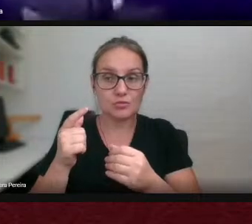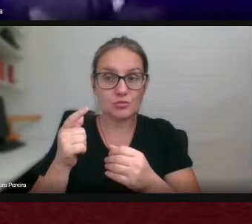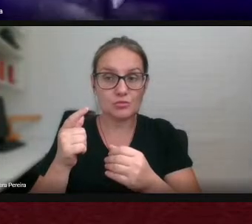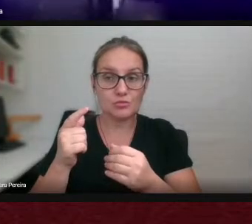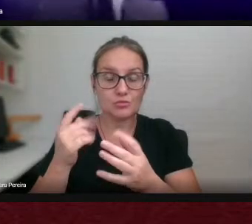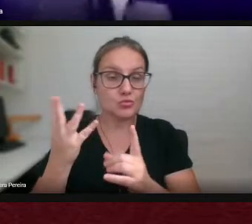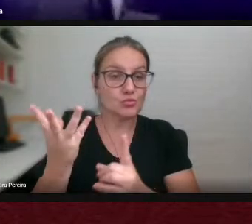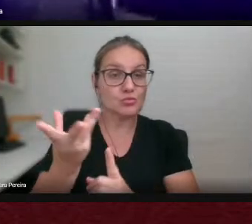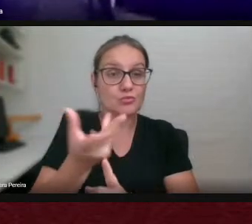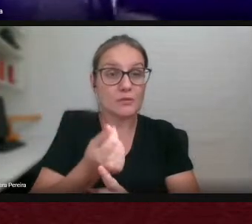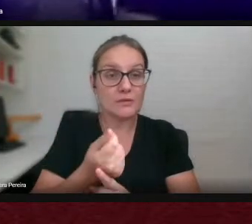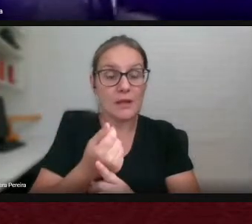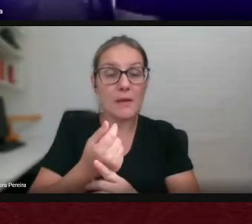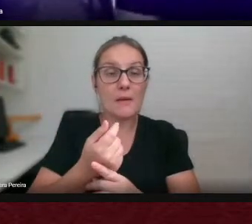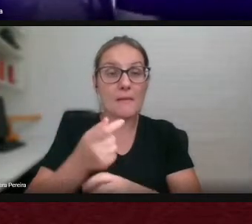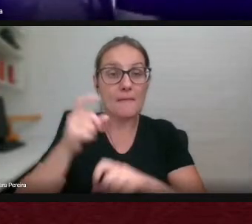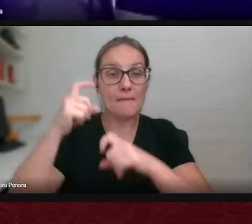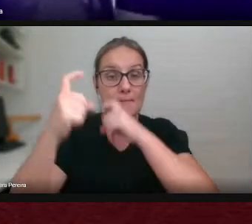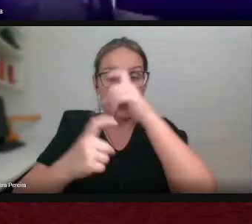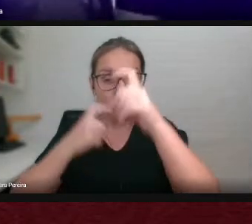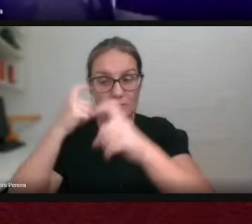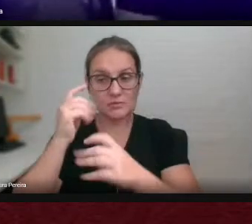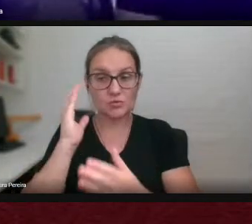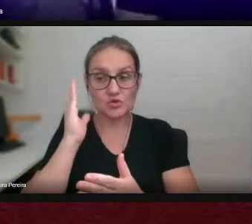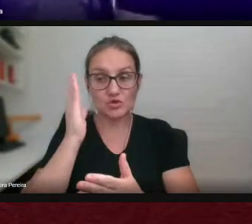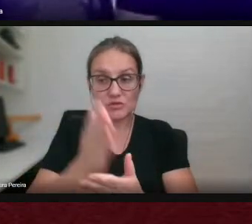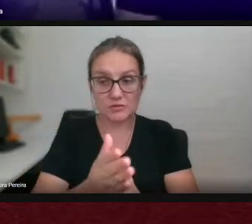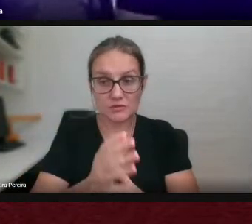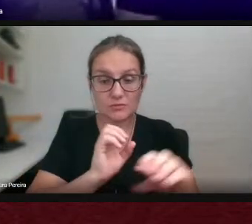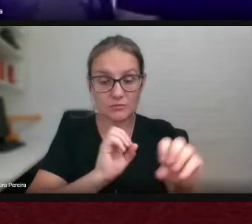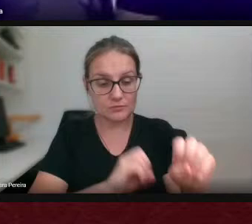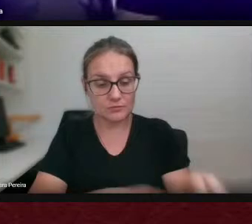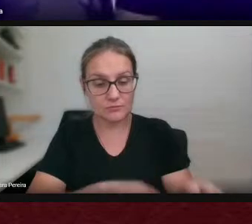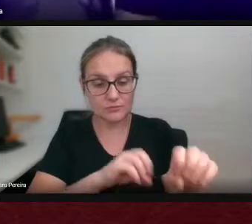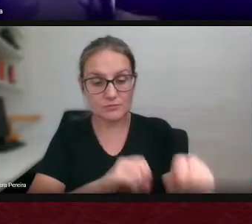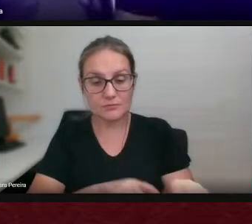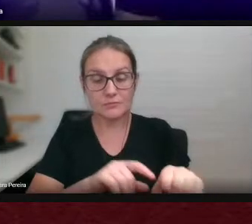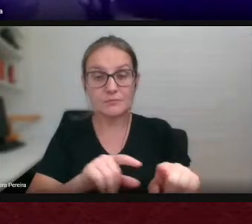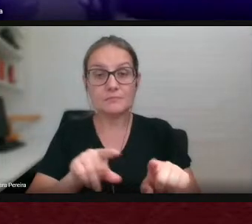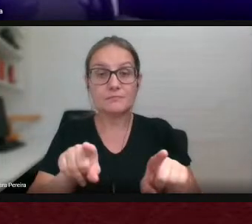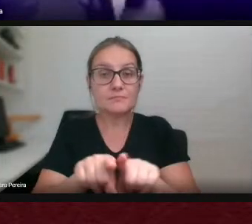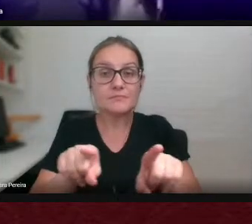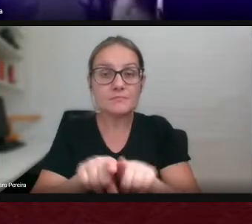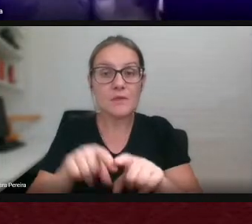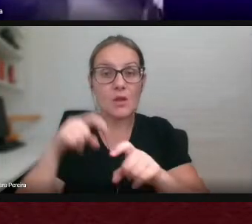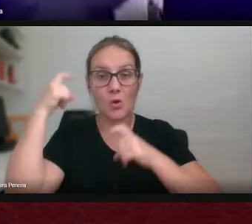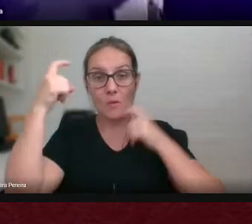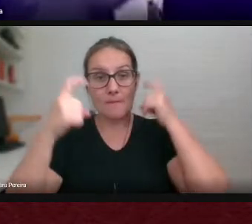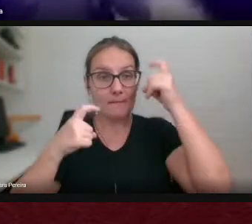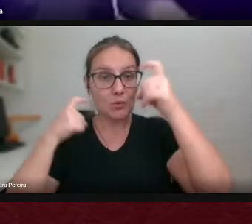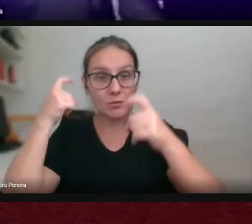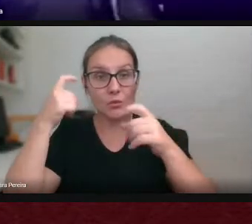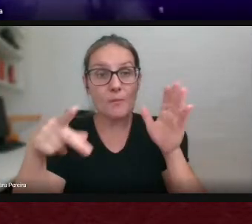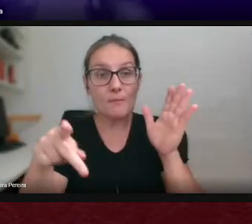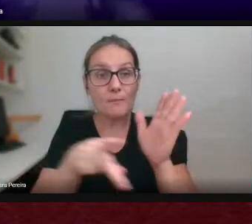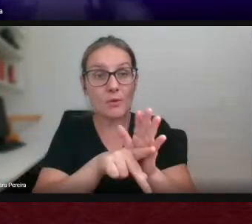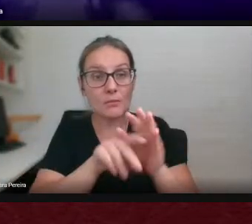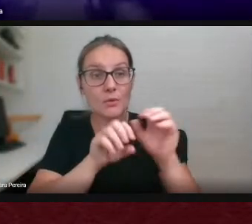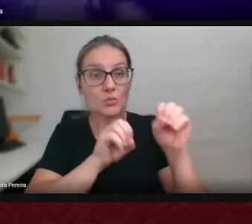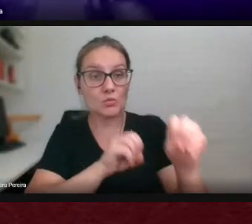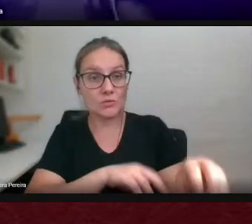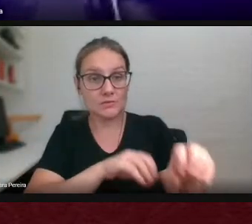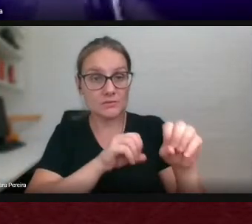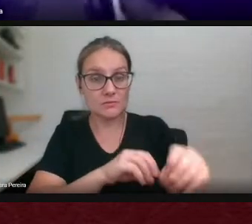preocupações diretas com a educação e também a preocupação com a própria educação né